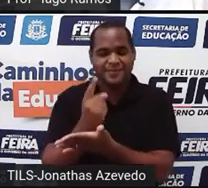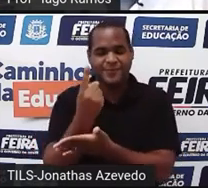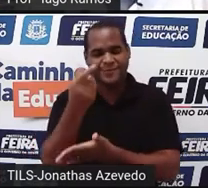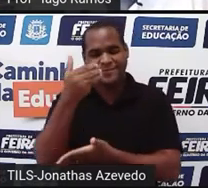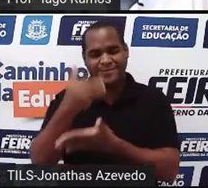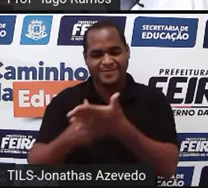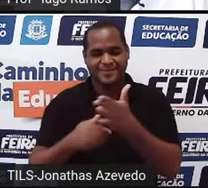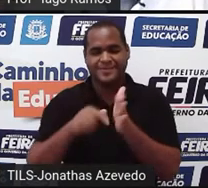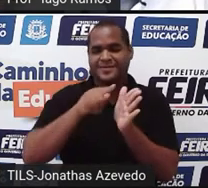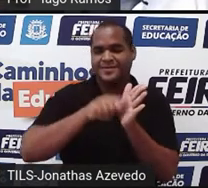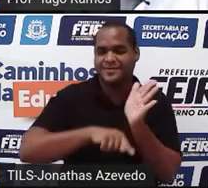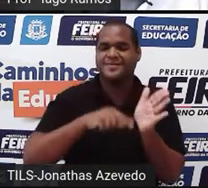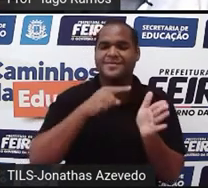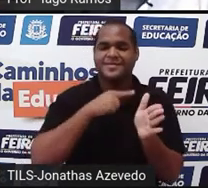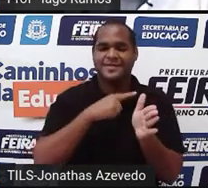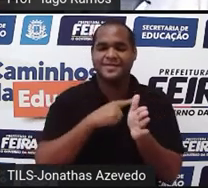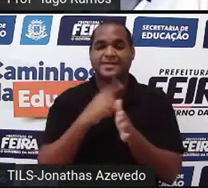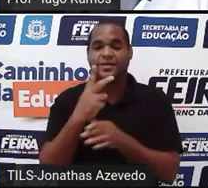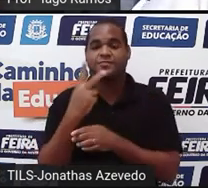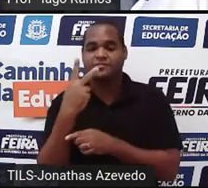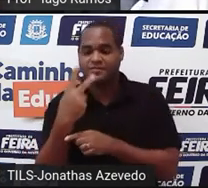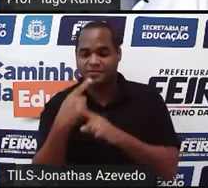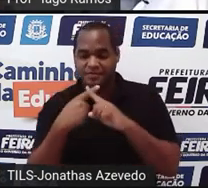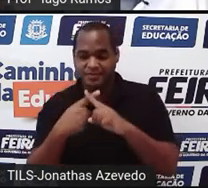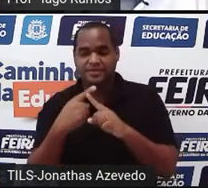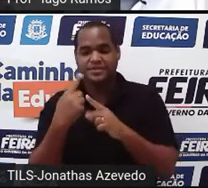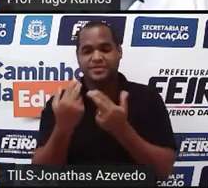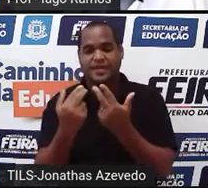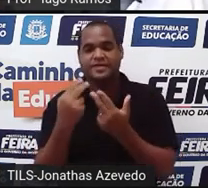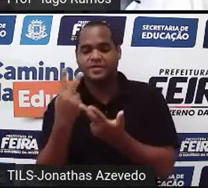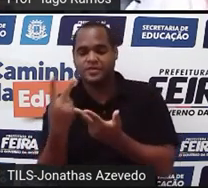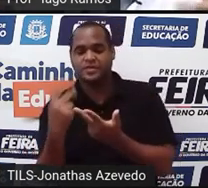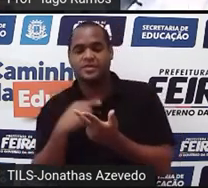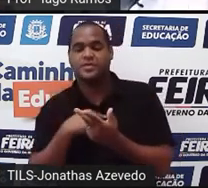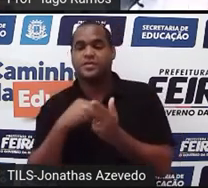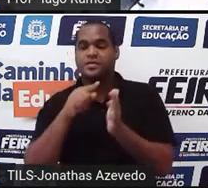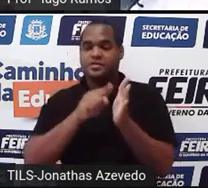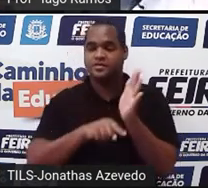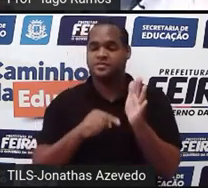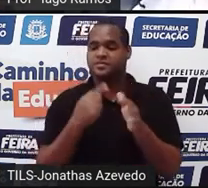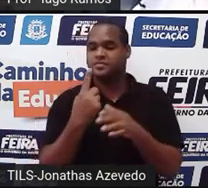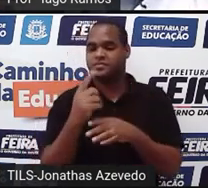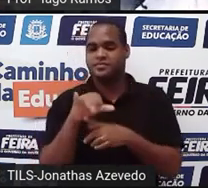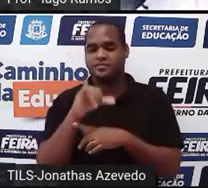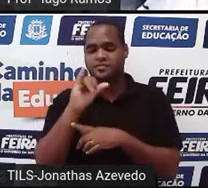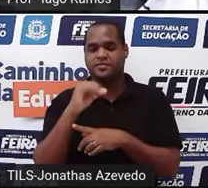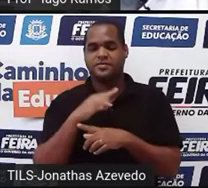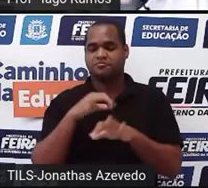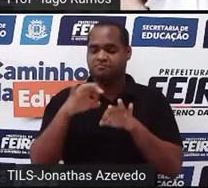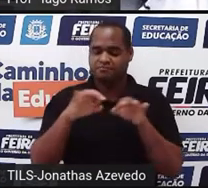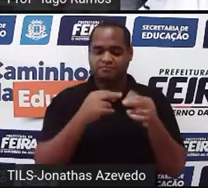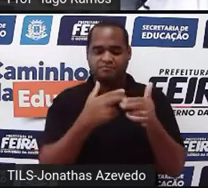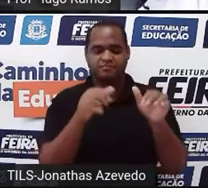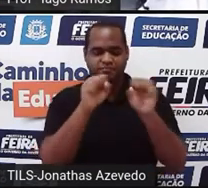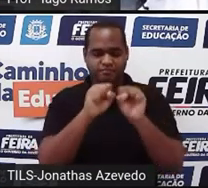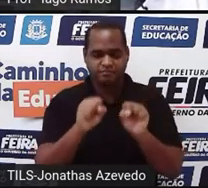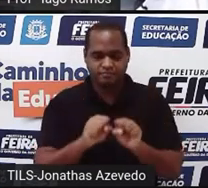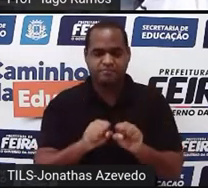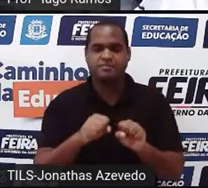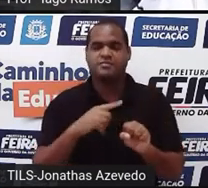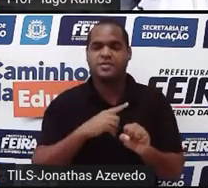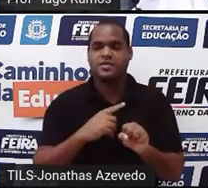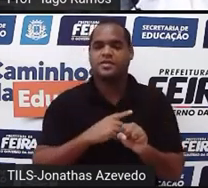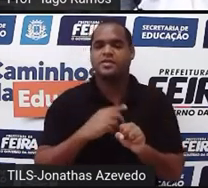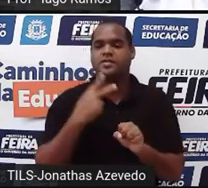esse 1 é negativo. Então, x igual a 2, y igual a menos 1. O par que resolvia o sistema era o par